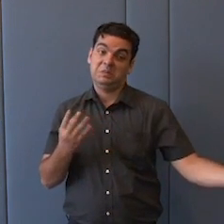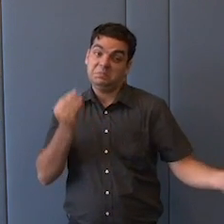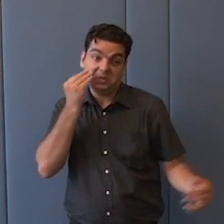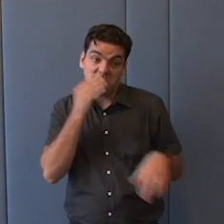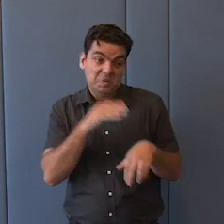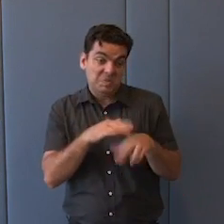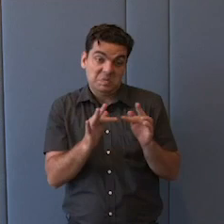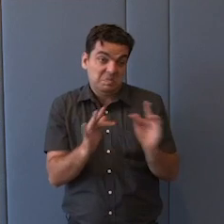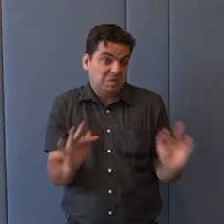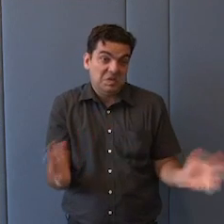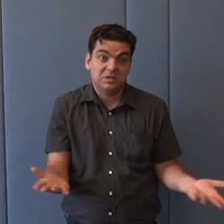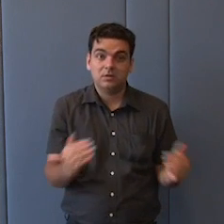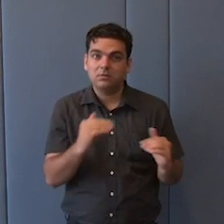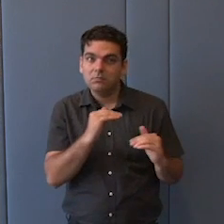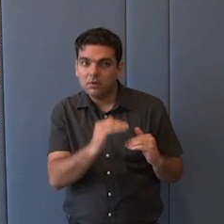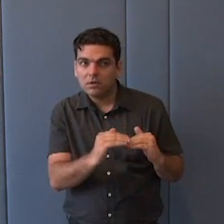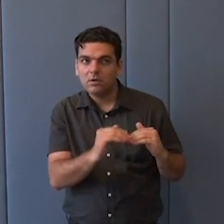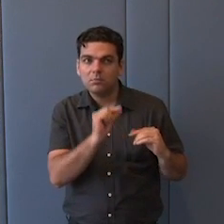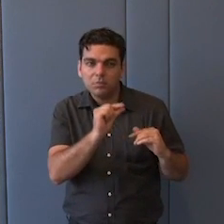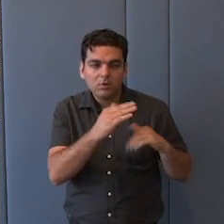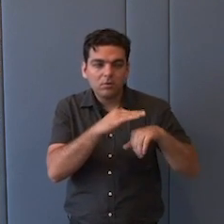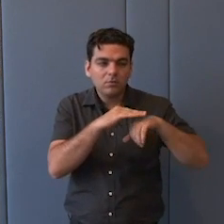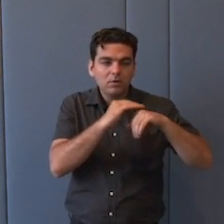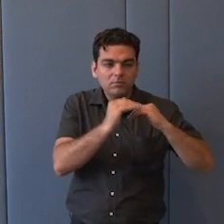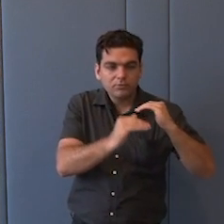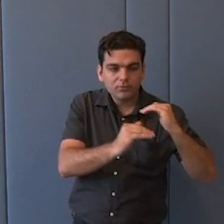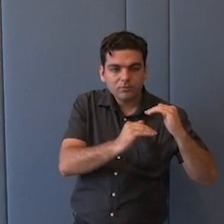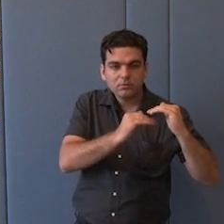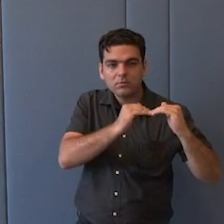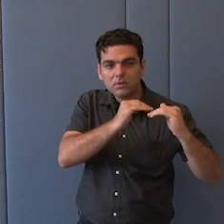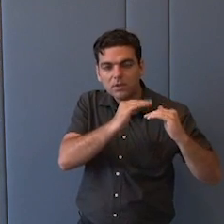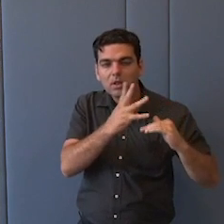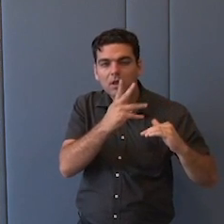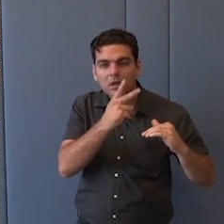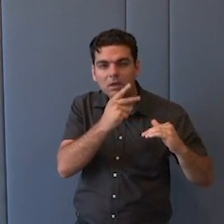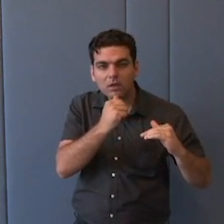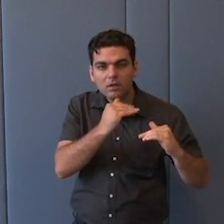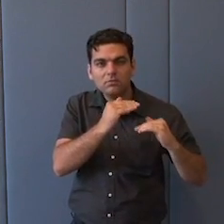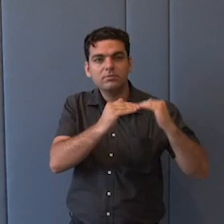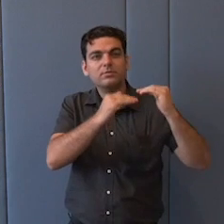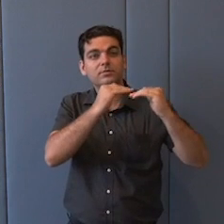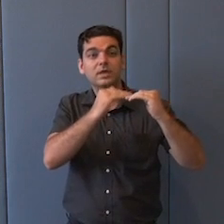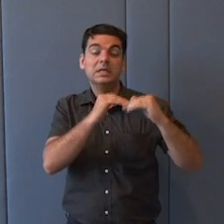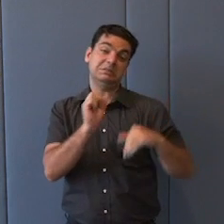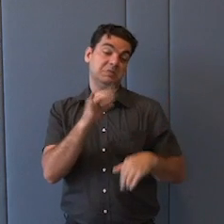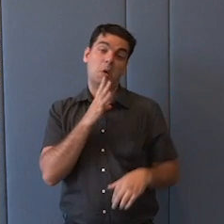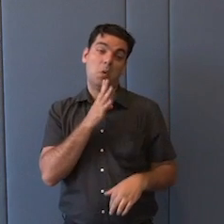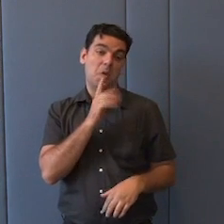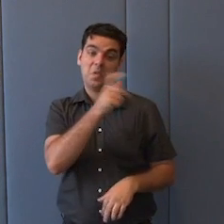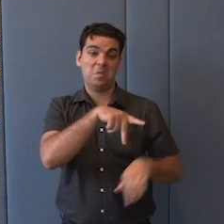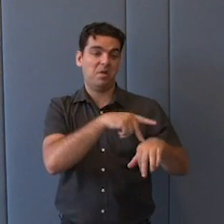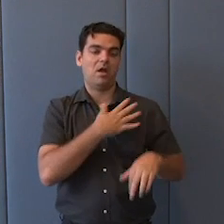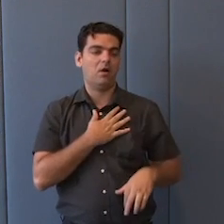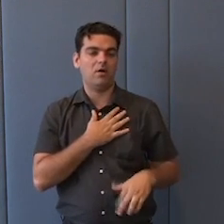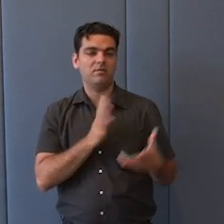aquele espaço e construir uma coisa comum. Quando você tem um teto bem mais alto, você tenta aproveitar aquele teto,